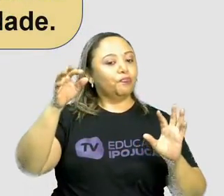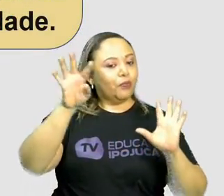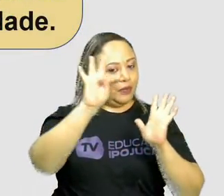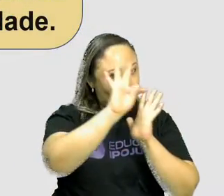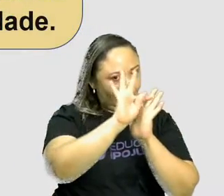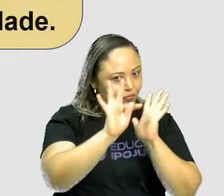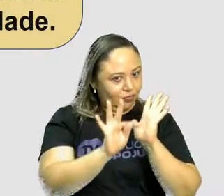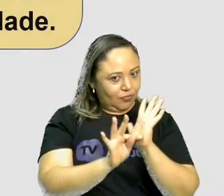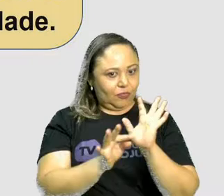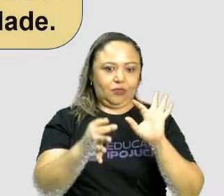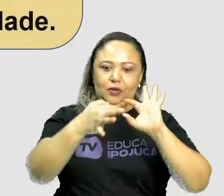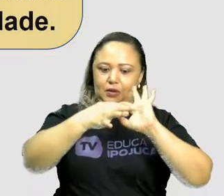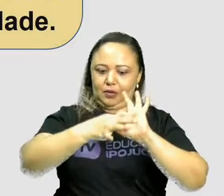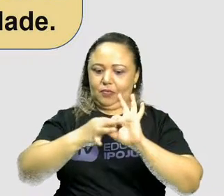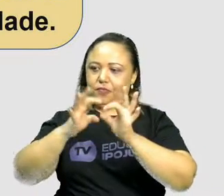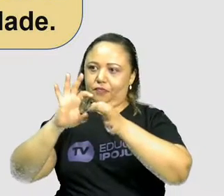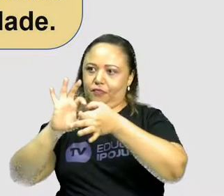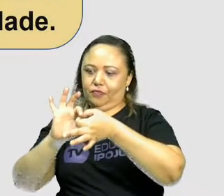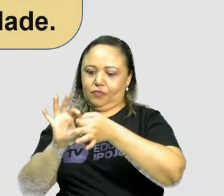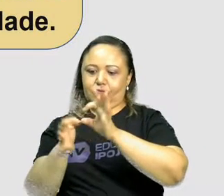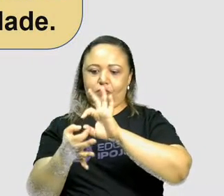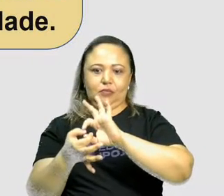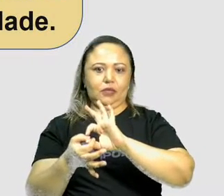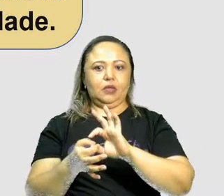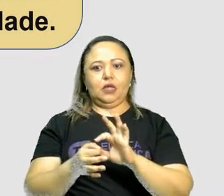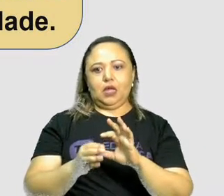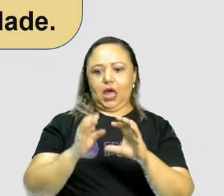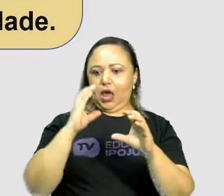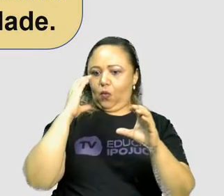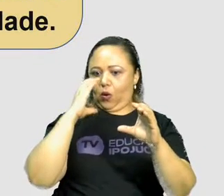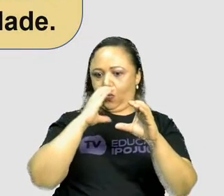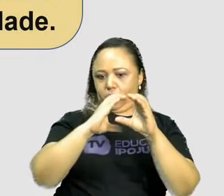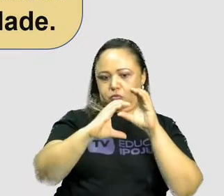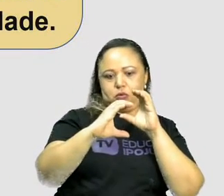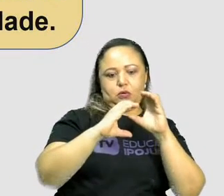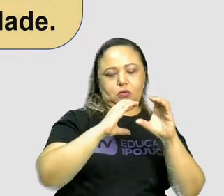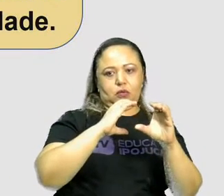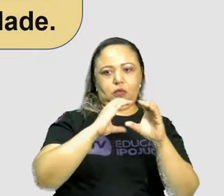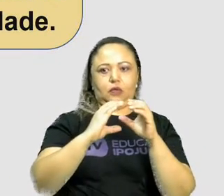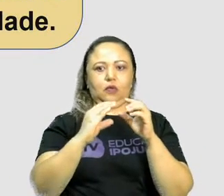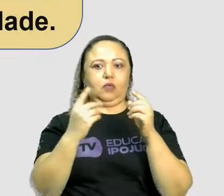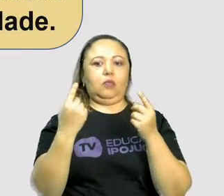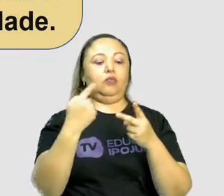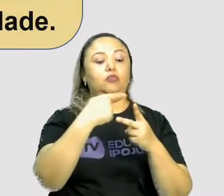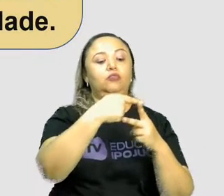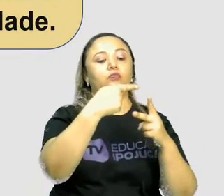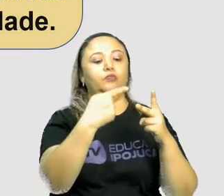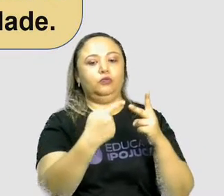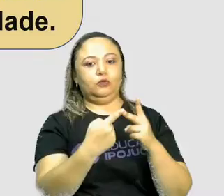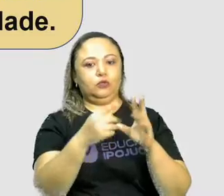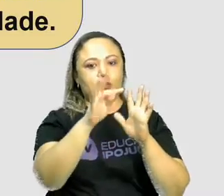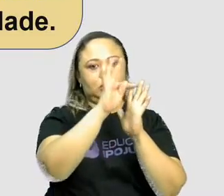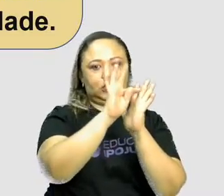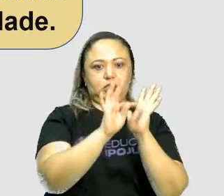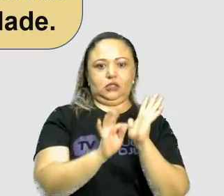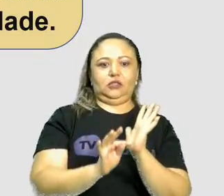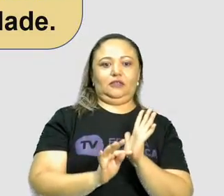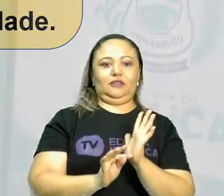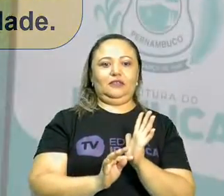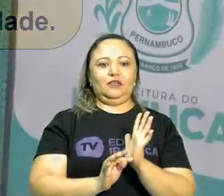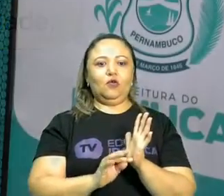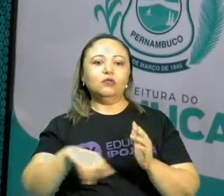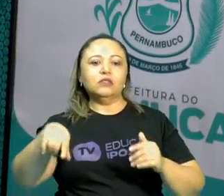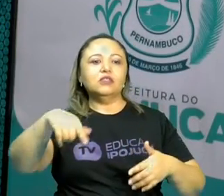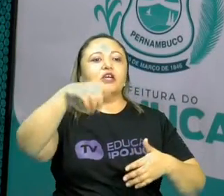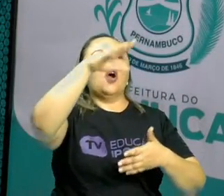relação entre os textos, ok? É o diálogo entre os textos. Então, esse diálogo pode acontecer entre filmes, um filme